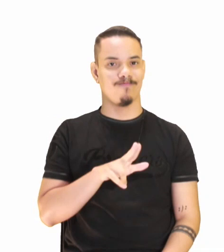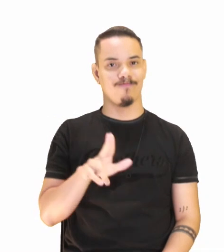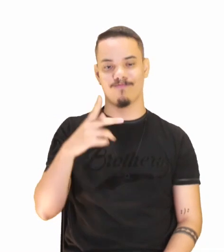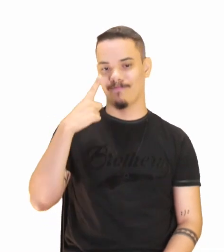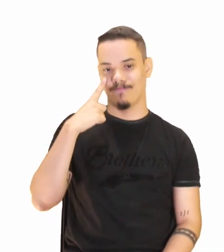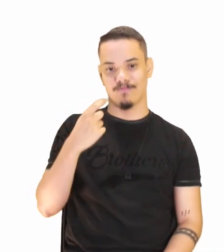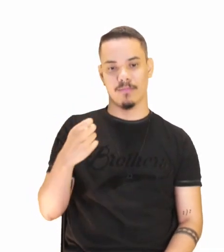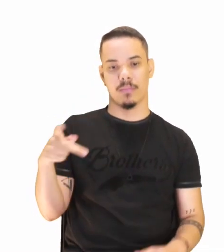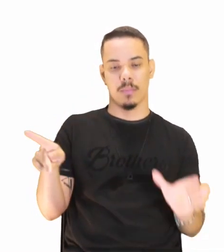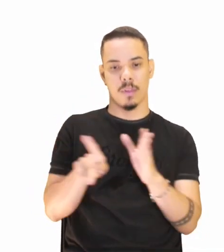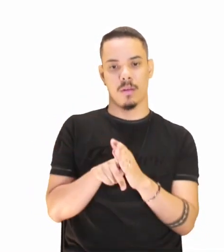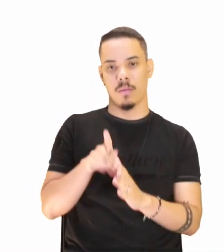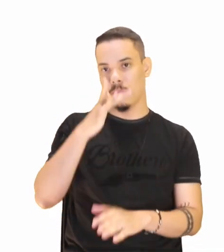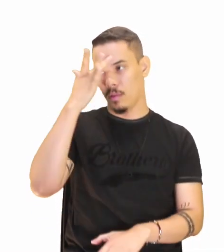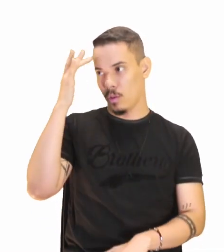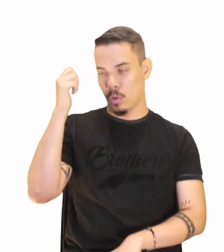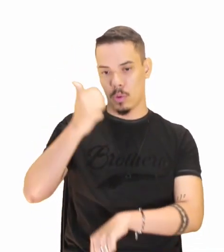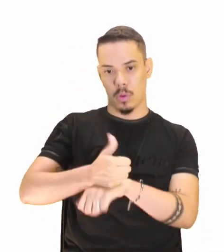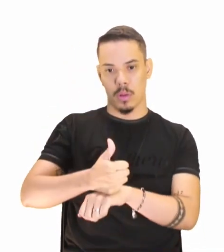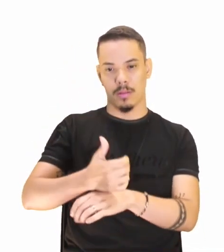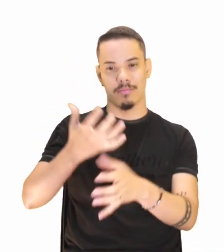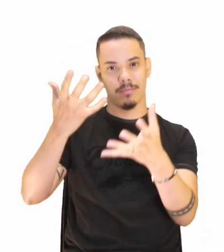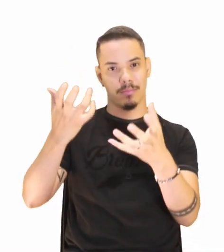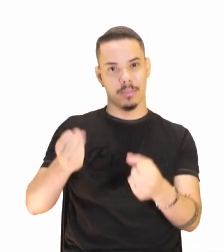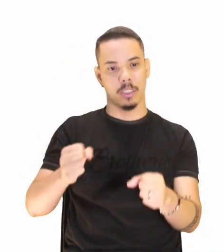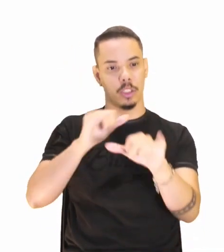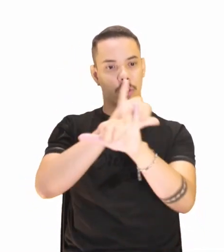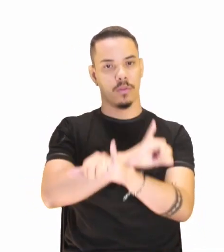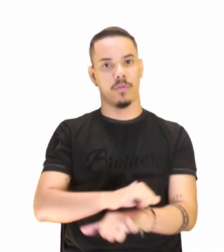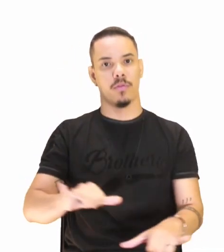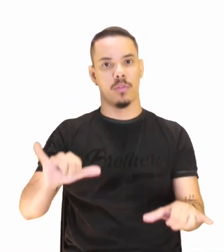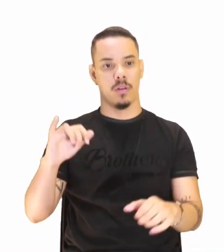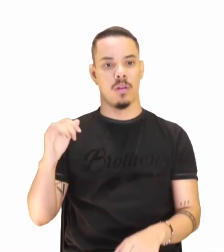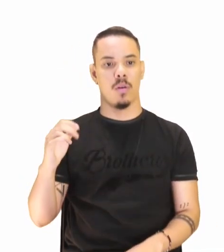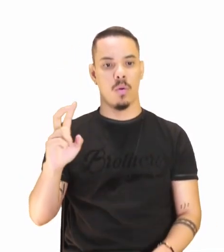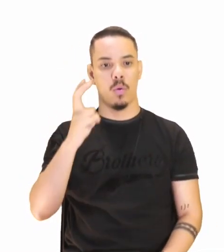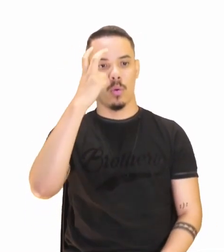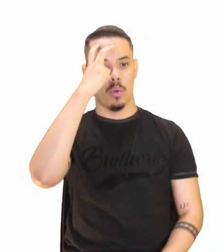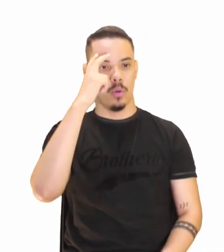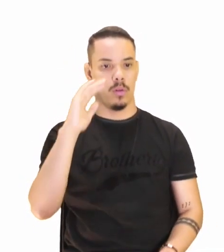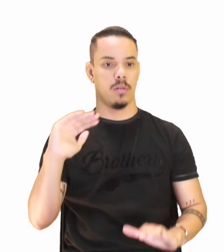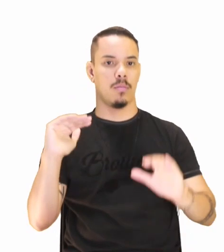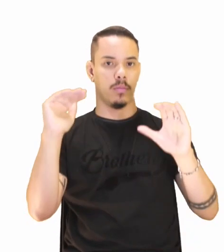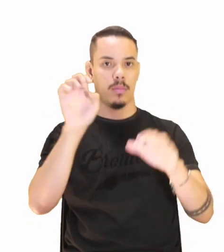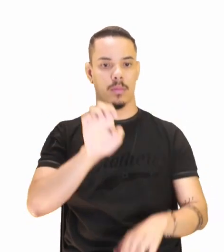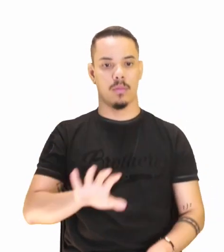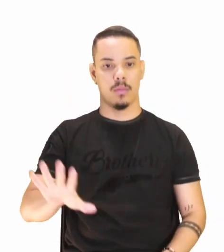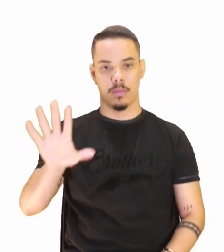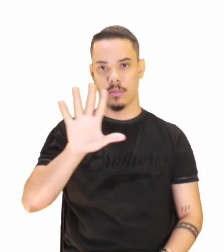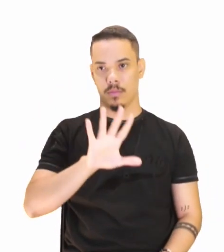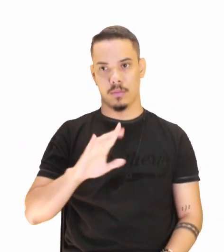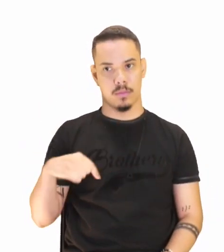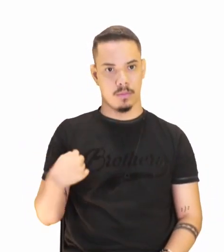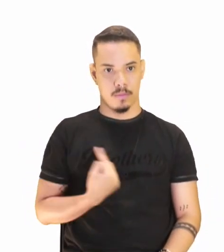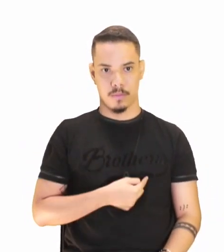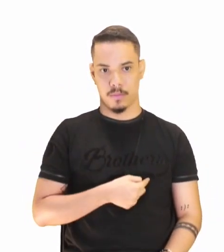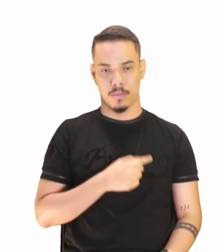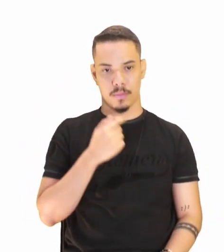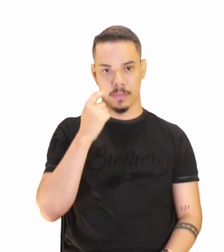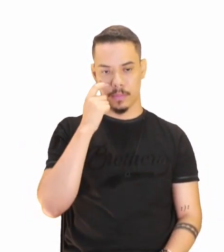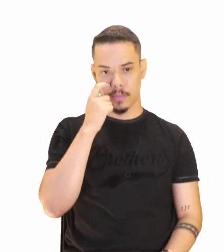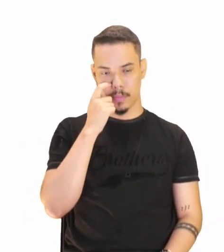interesse do colonizador permitir a difusão da alta cultura europeia entre nós.